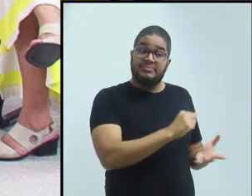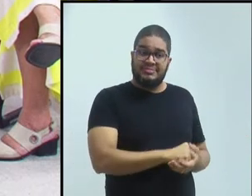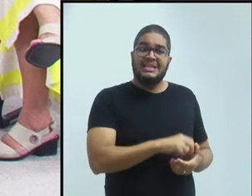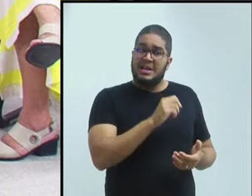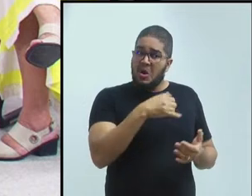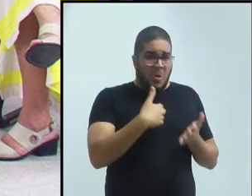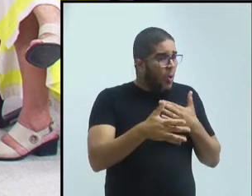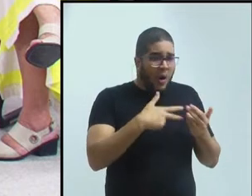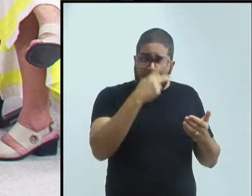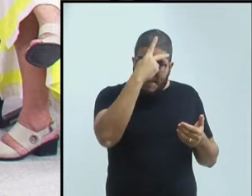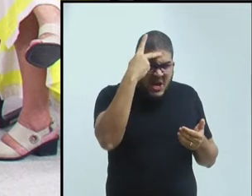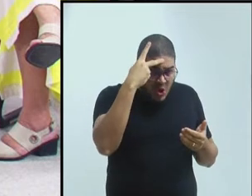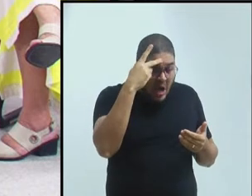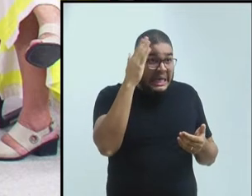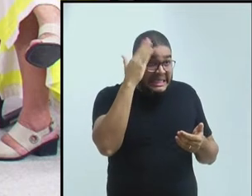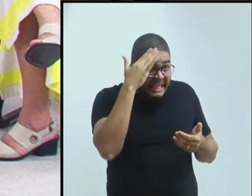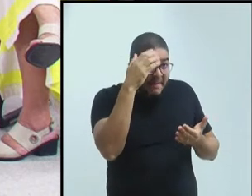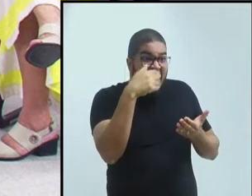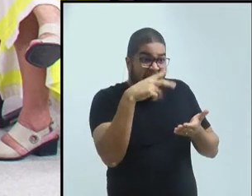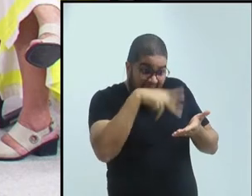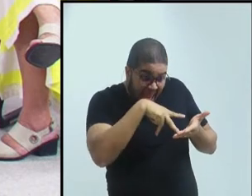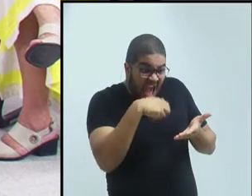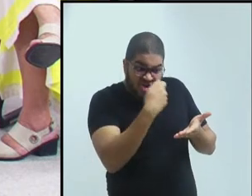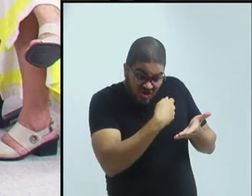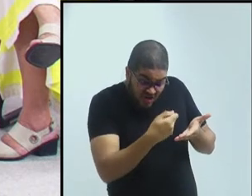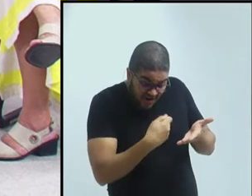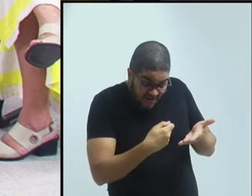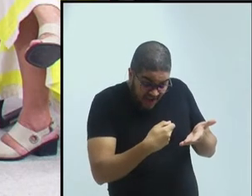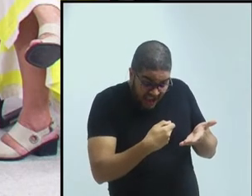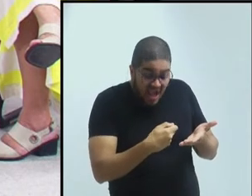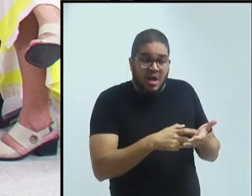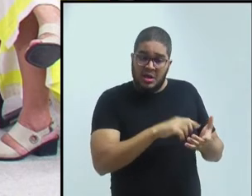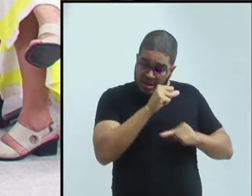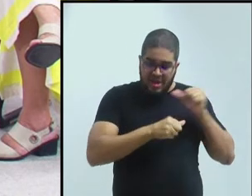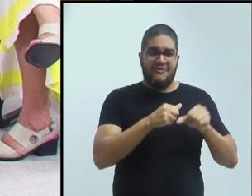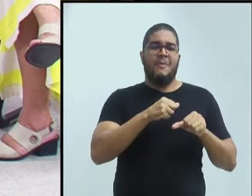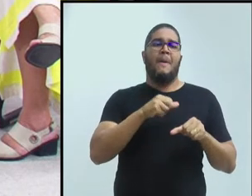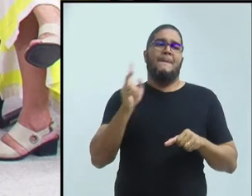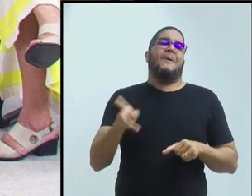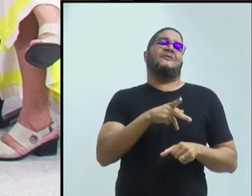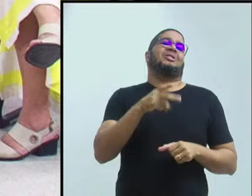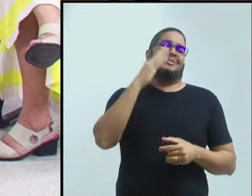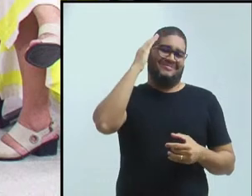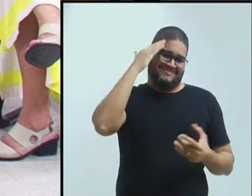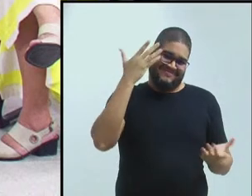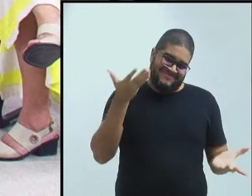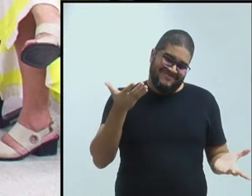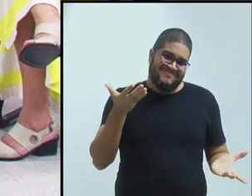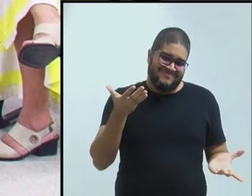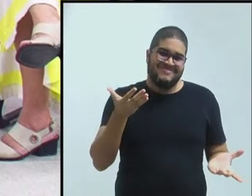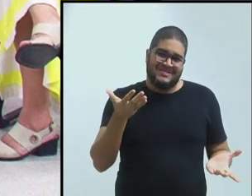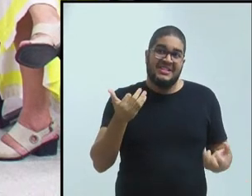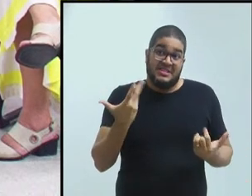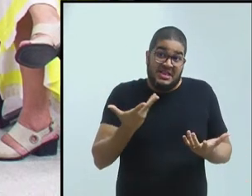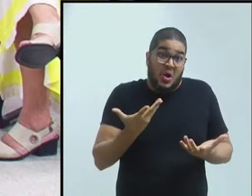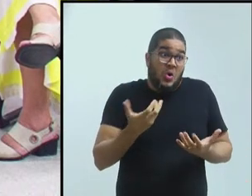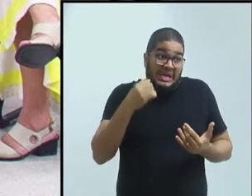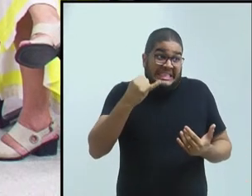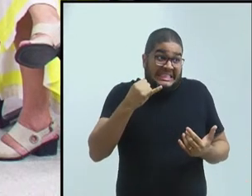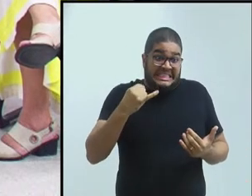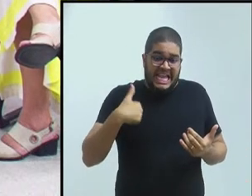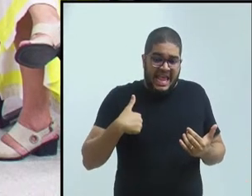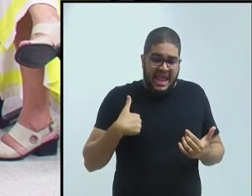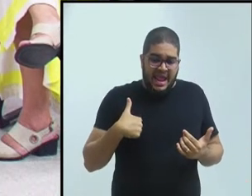quem tinha um pouco mais de escolarização, foi professor. E, no contexto da guerra, ser professor era também estar um pouco mais longe da